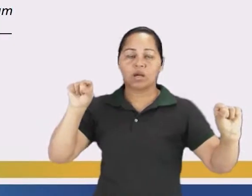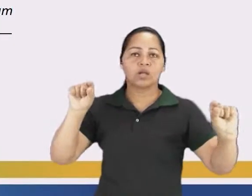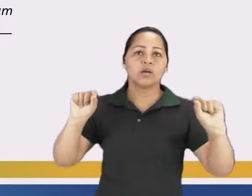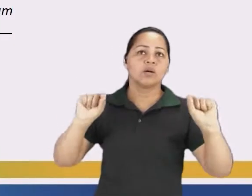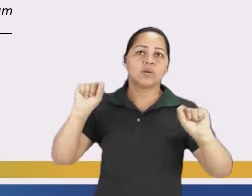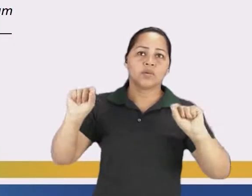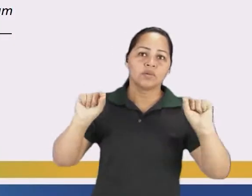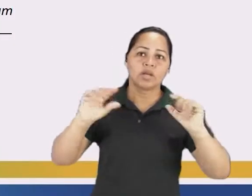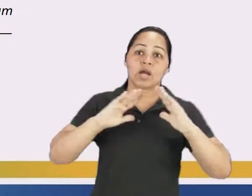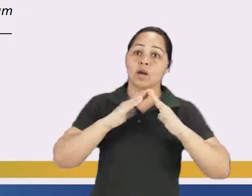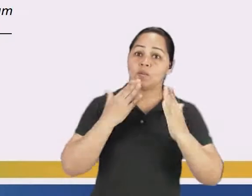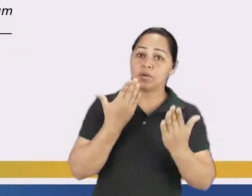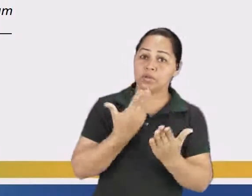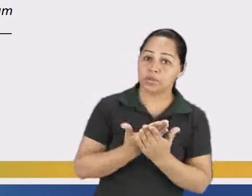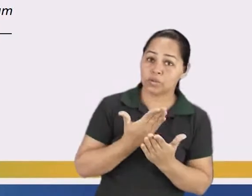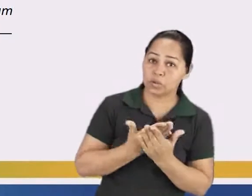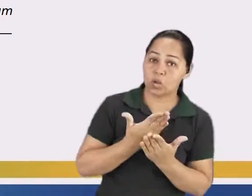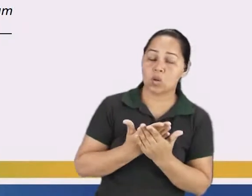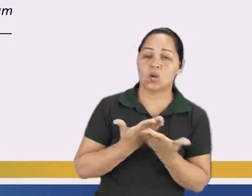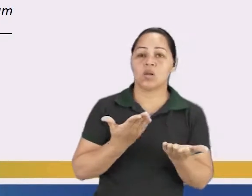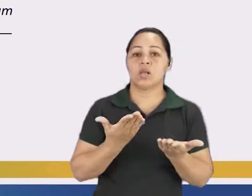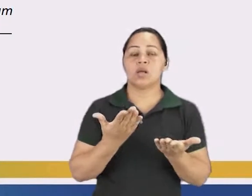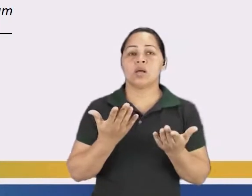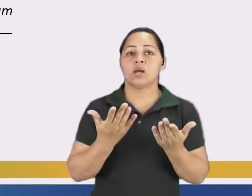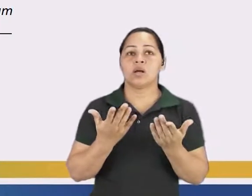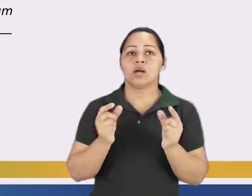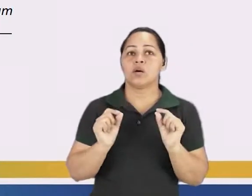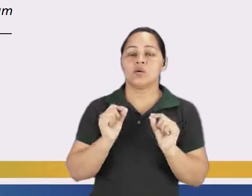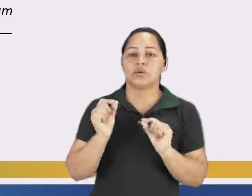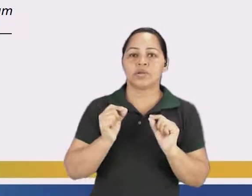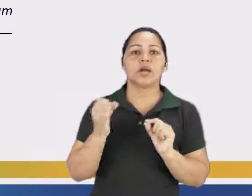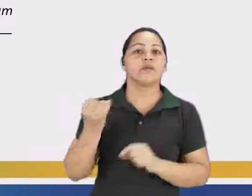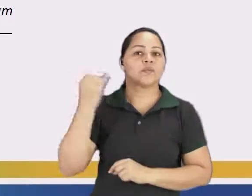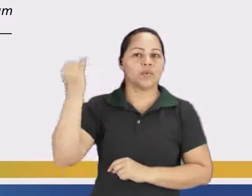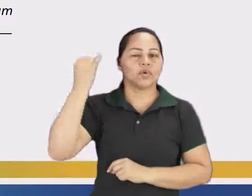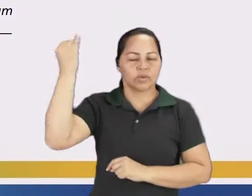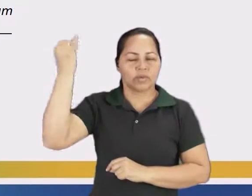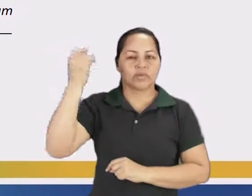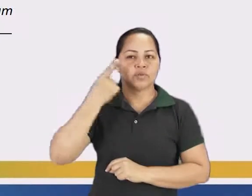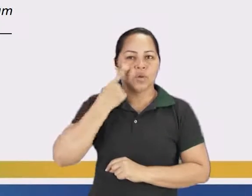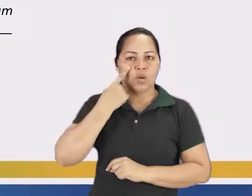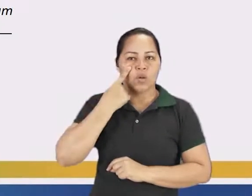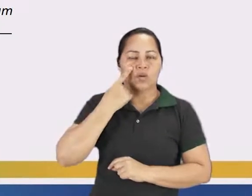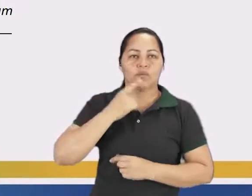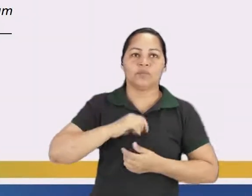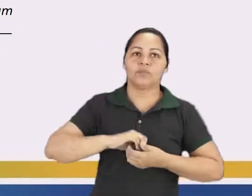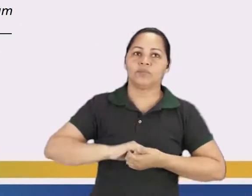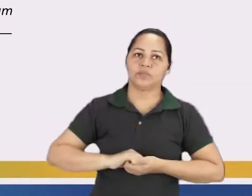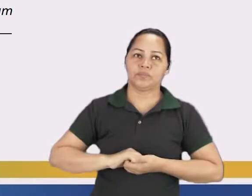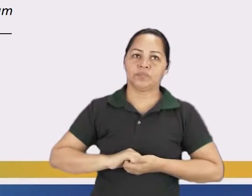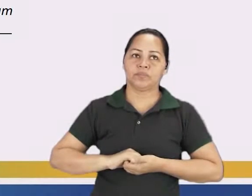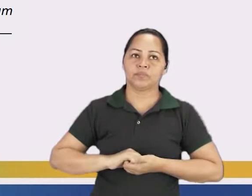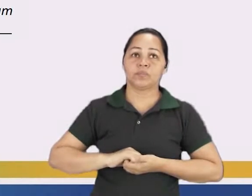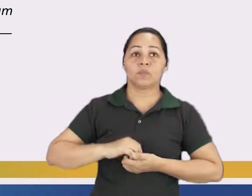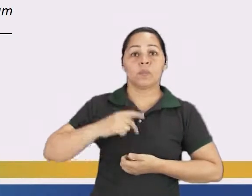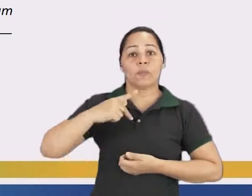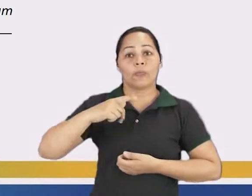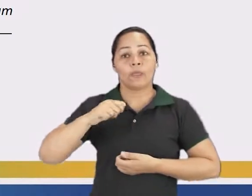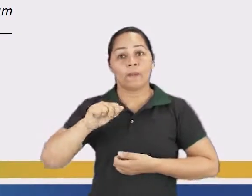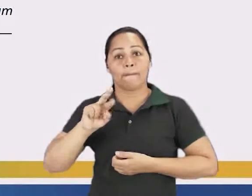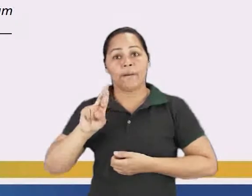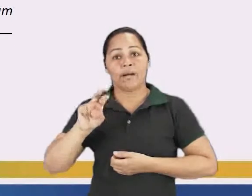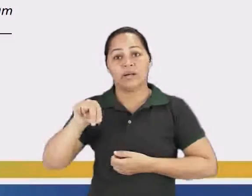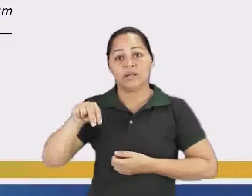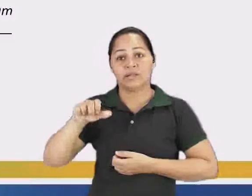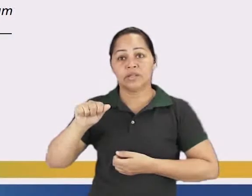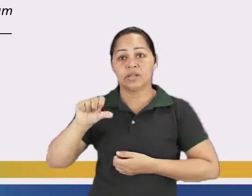referência a uma escola. Portanto, essa afirmação é muito importante. Então, o parnasianismo tem